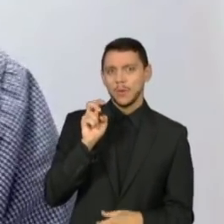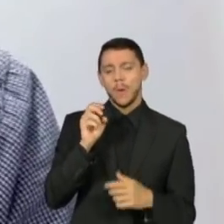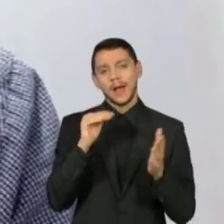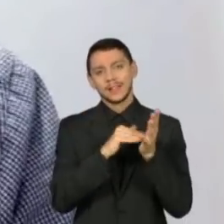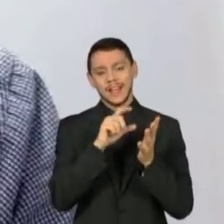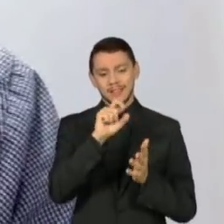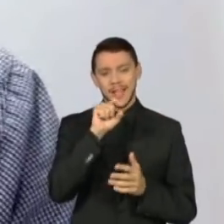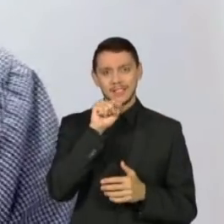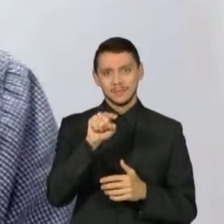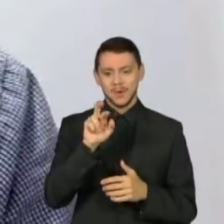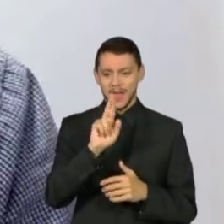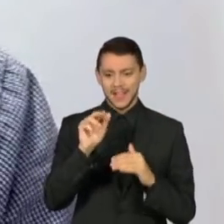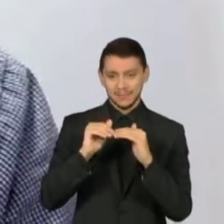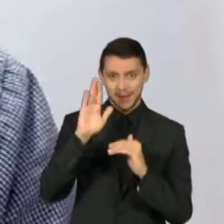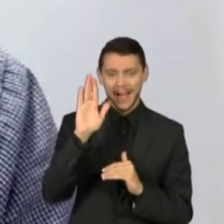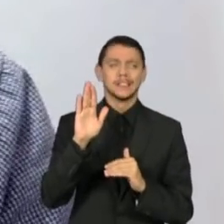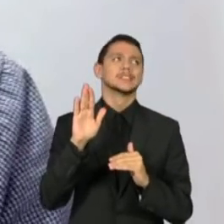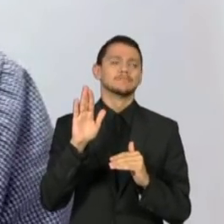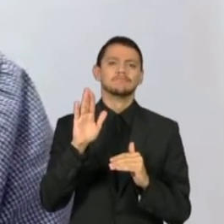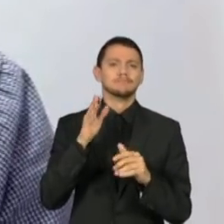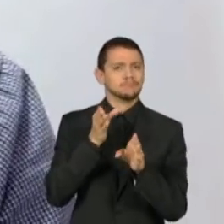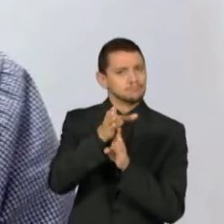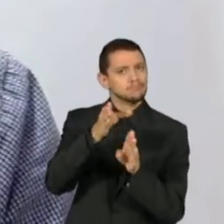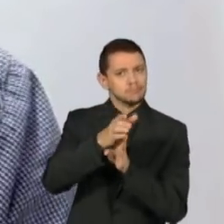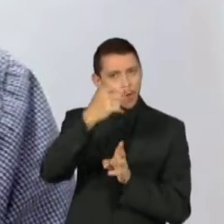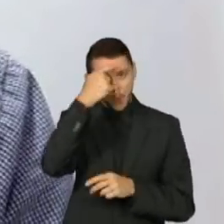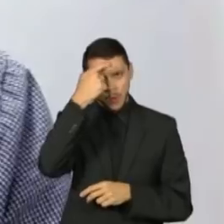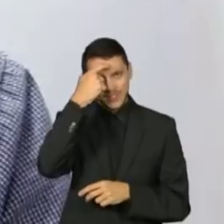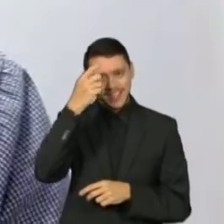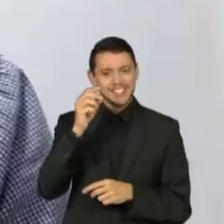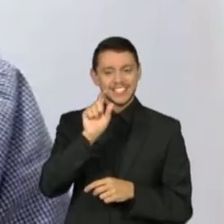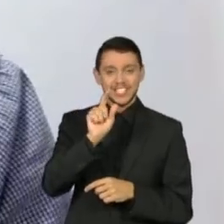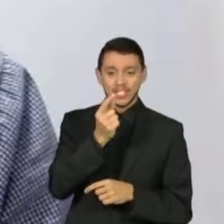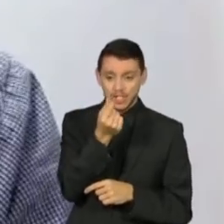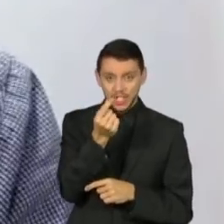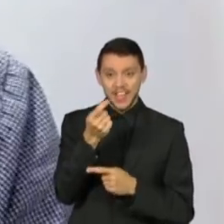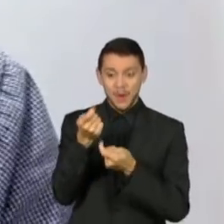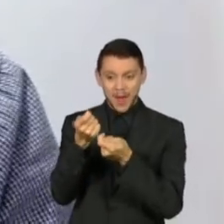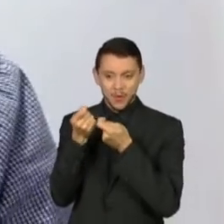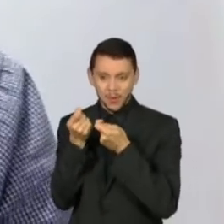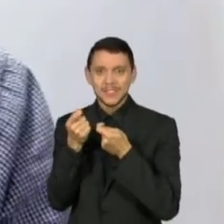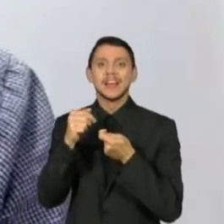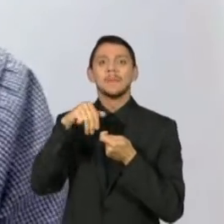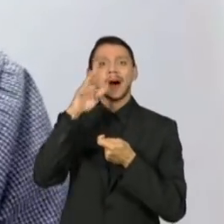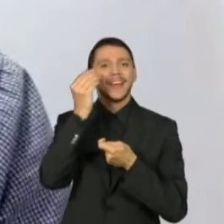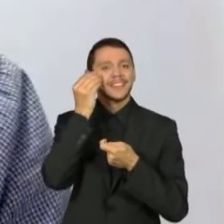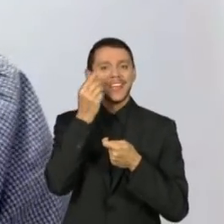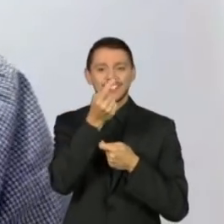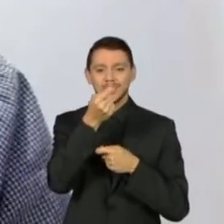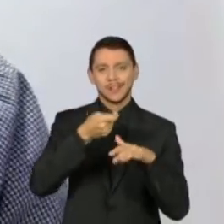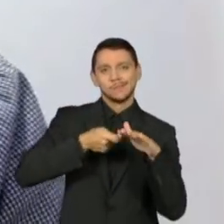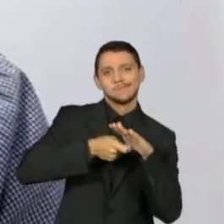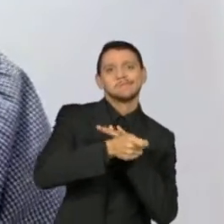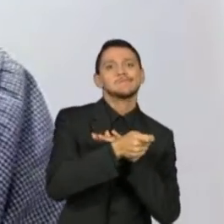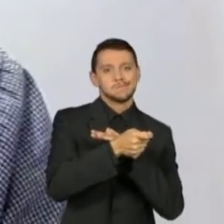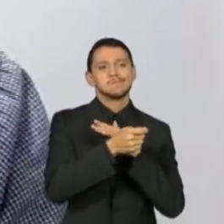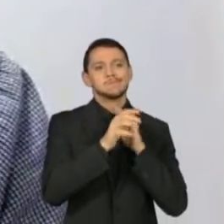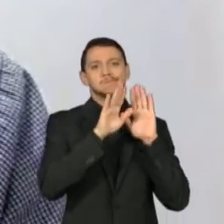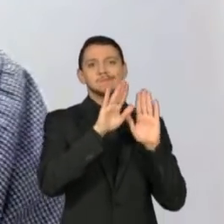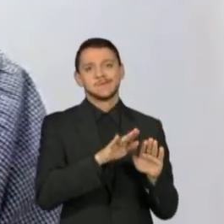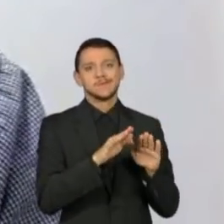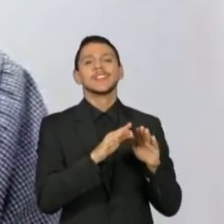ter uma consciência de usar o mínimo possível para o consumo e o máximo possível para investimento,